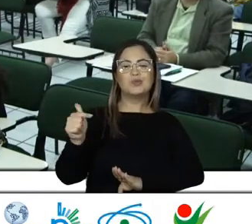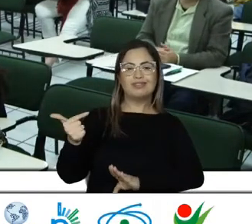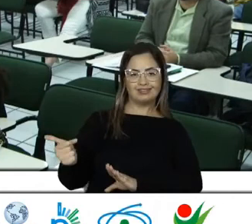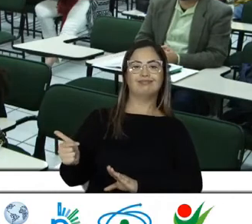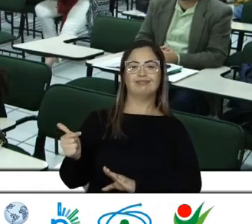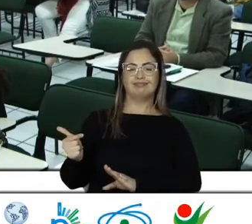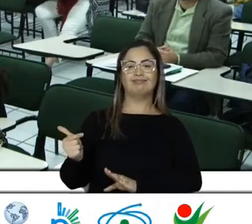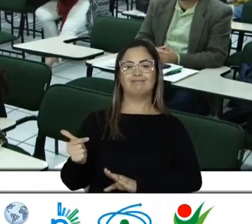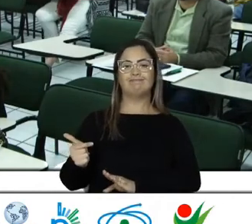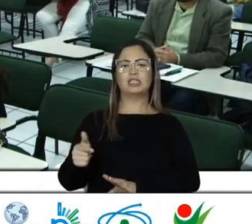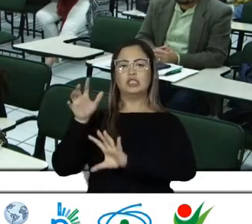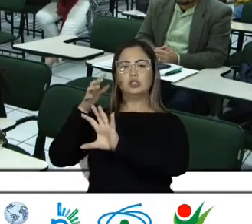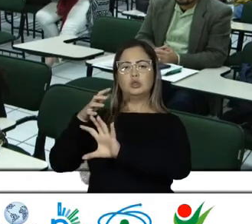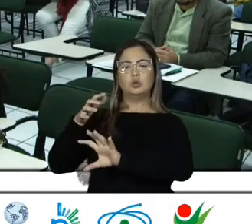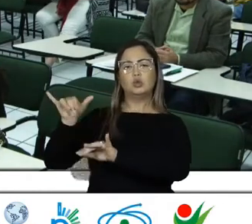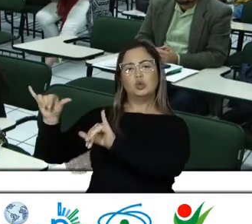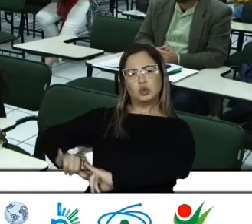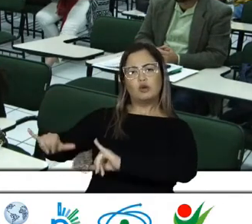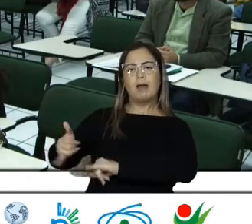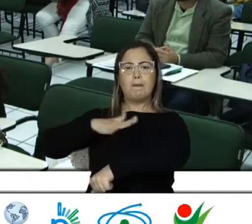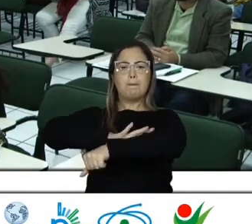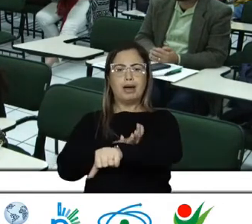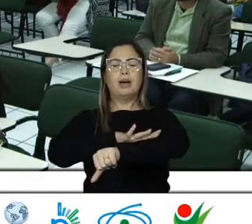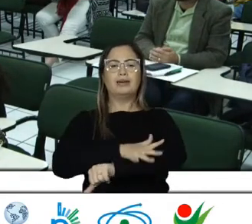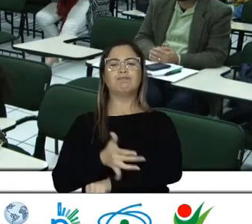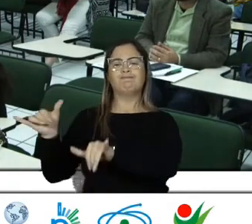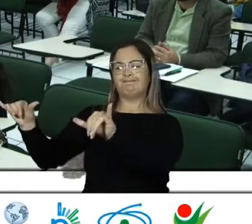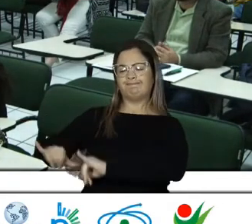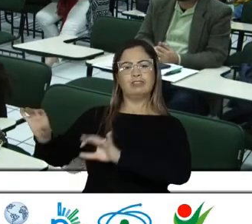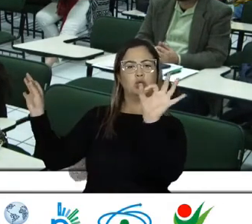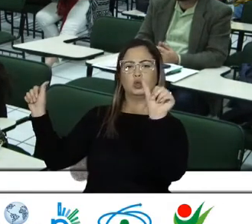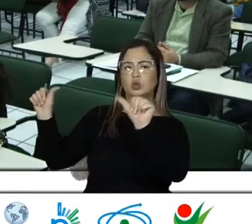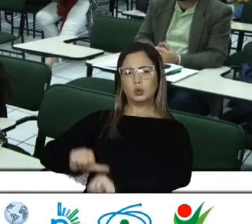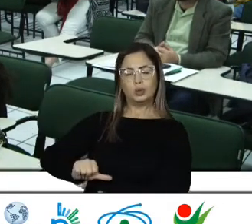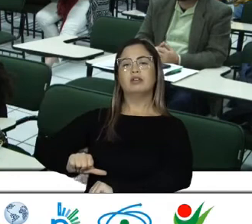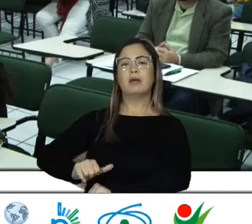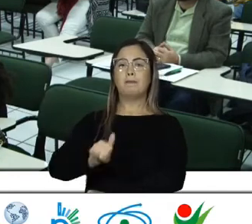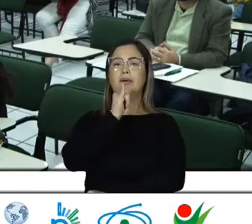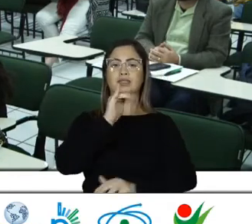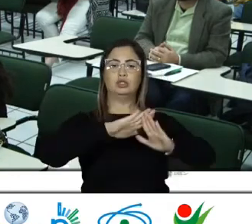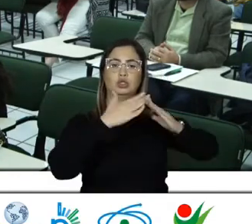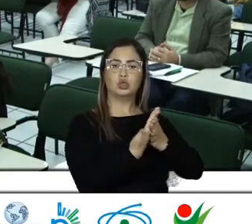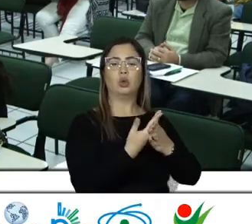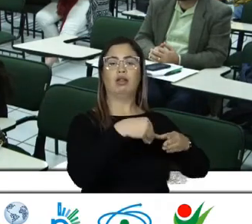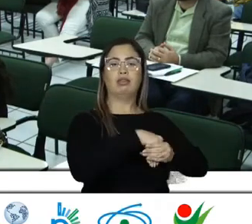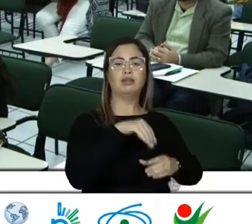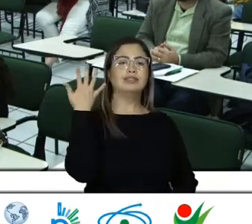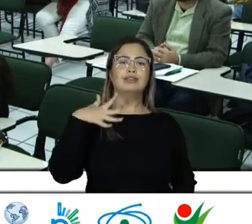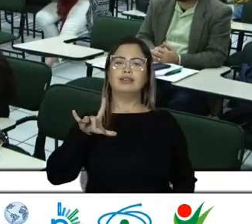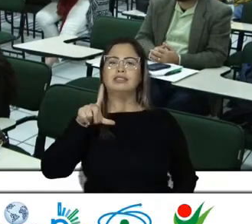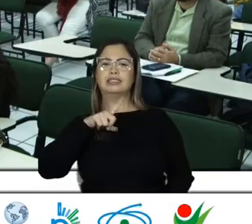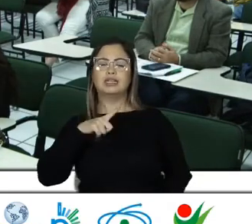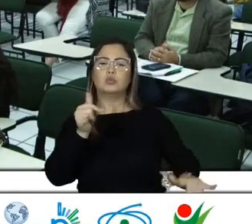Aquele maltrato Nas interações sociais Ele é danoso Se é para uma criança Na escola Que vai crescer